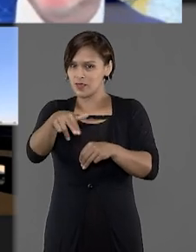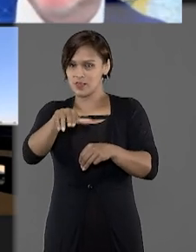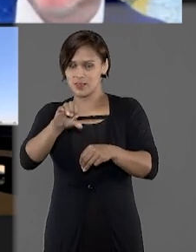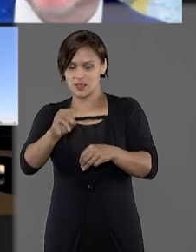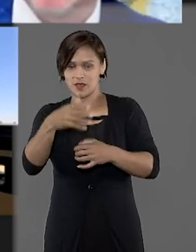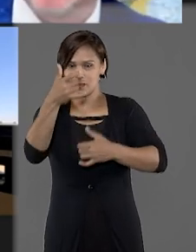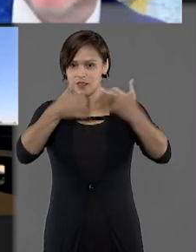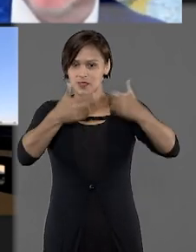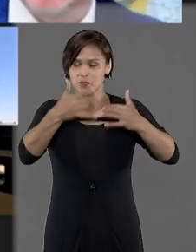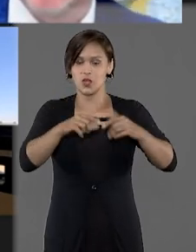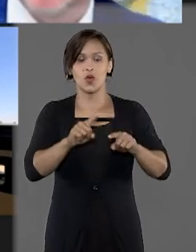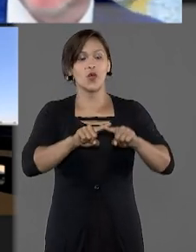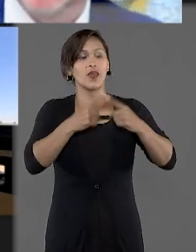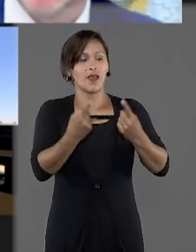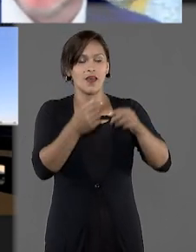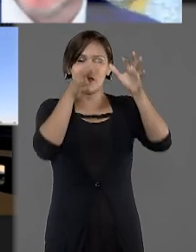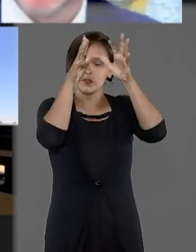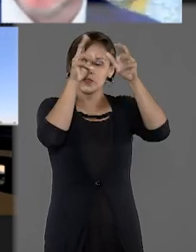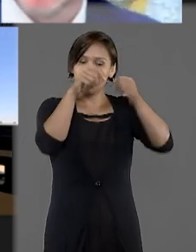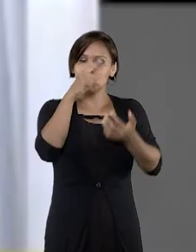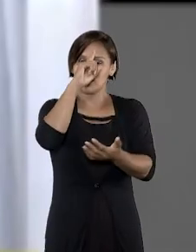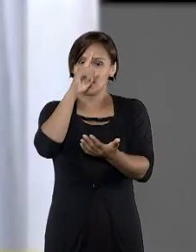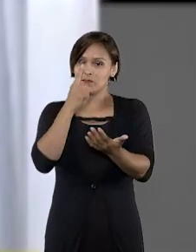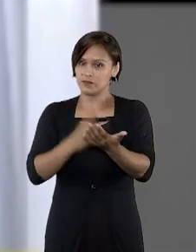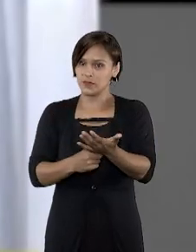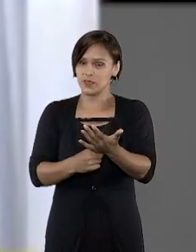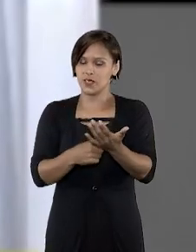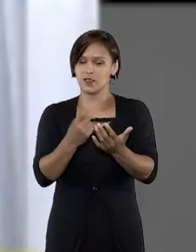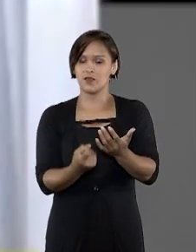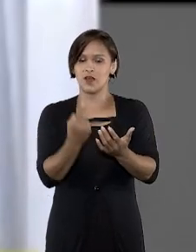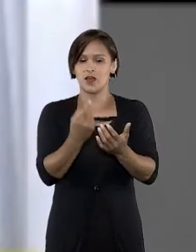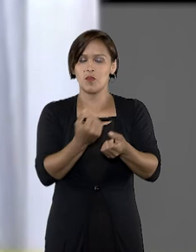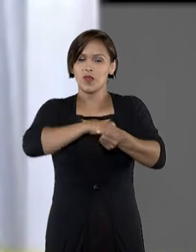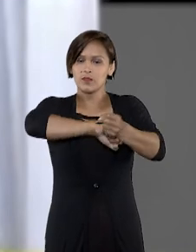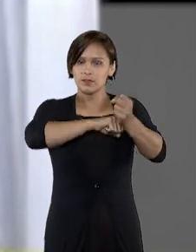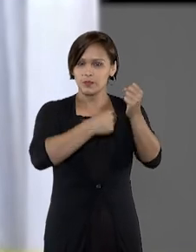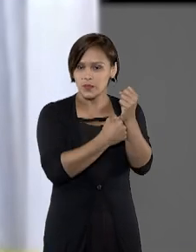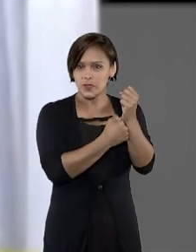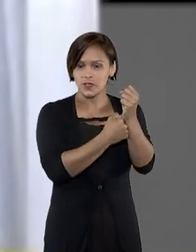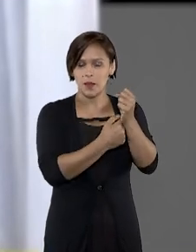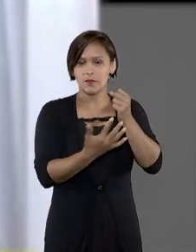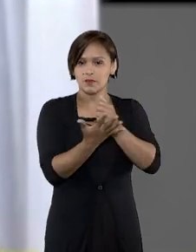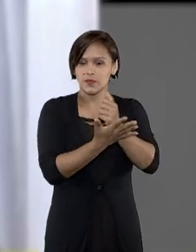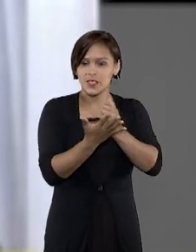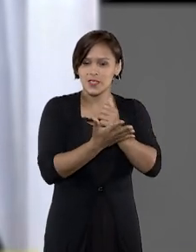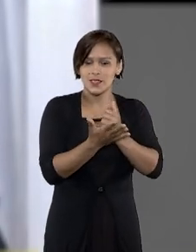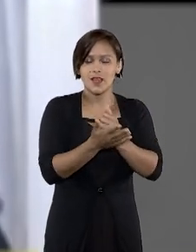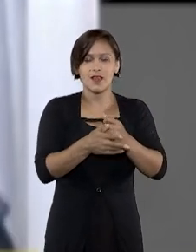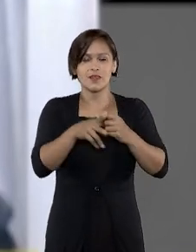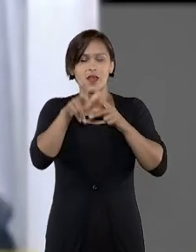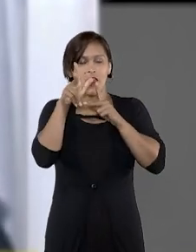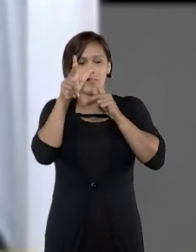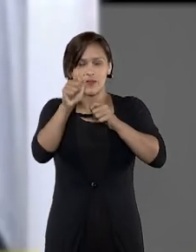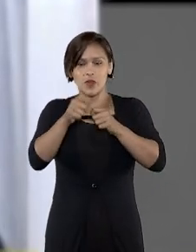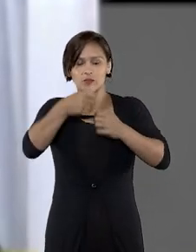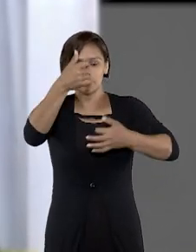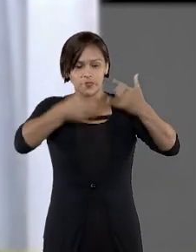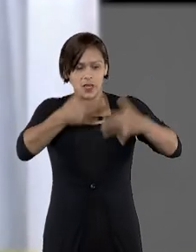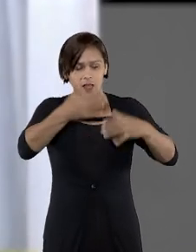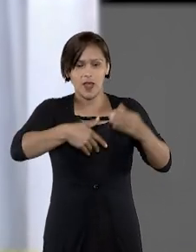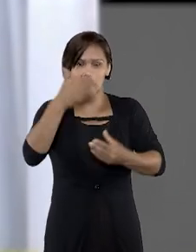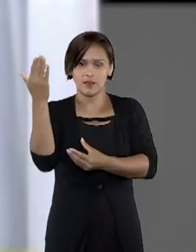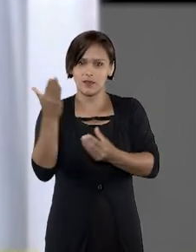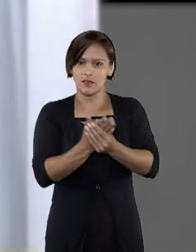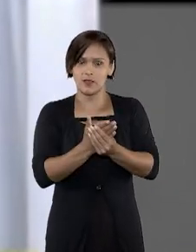ressaltou que, embora o TJ tenha aplicado a exceção à empenhorabilidade com base em fortes elementos presentes no